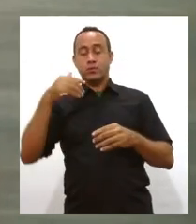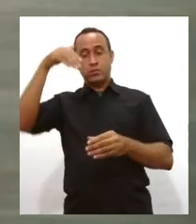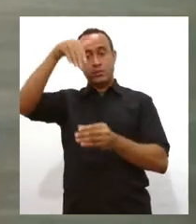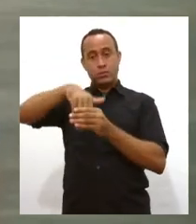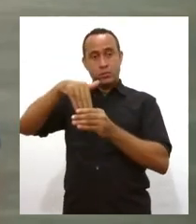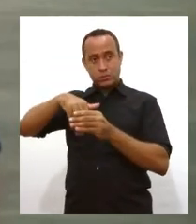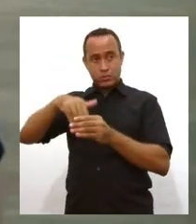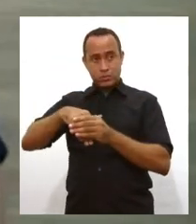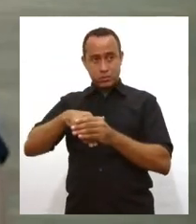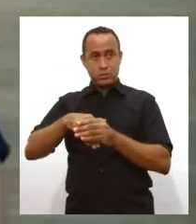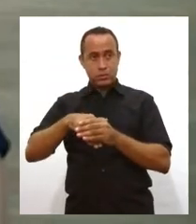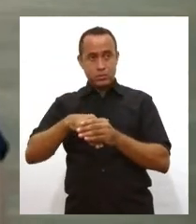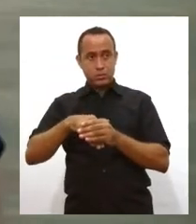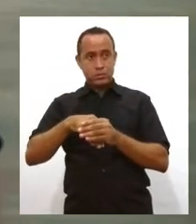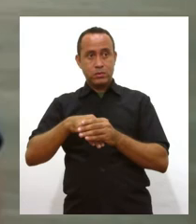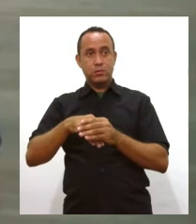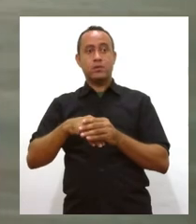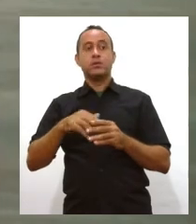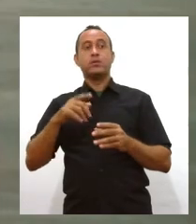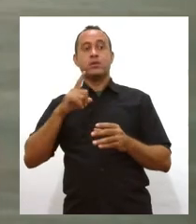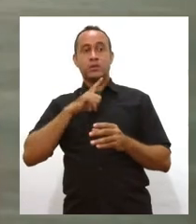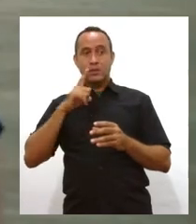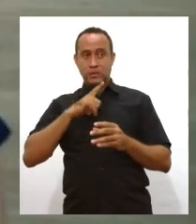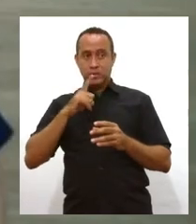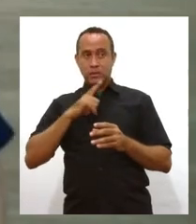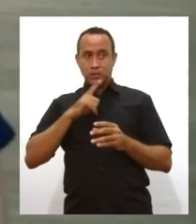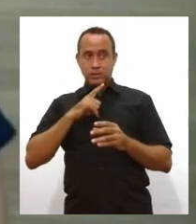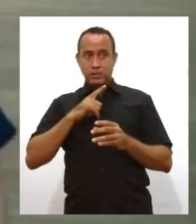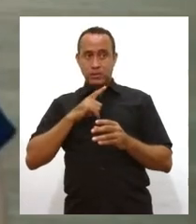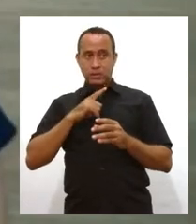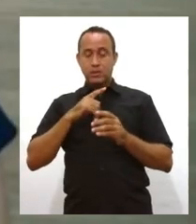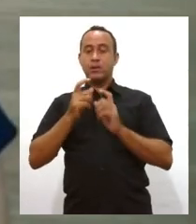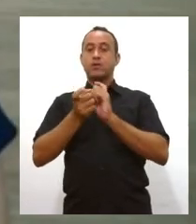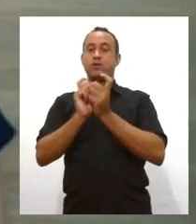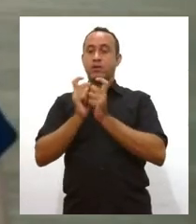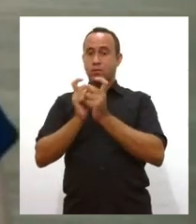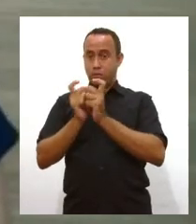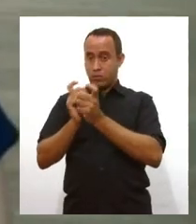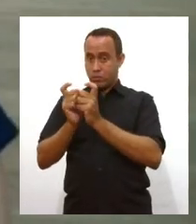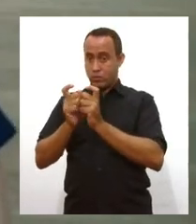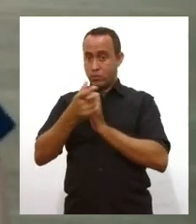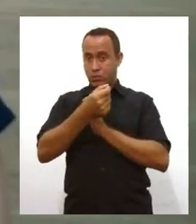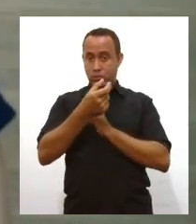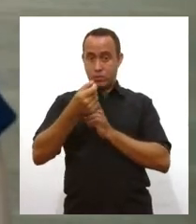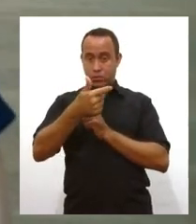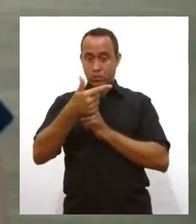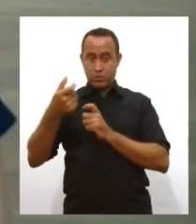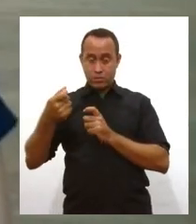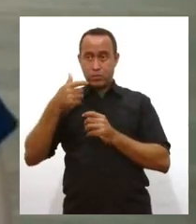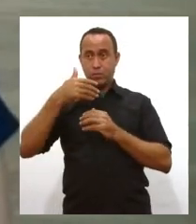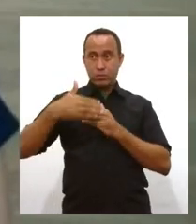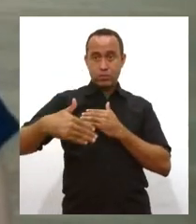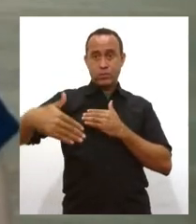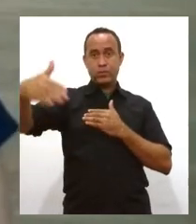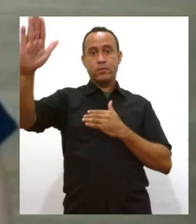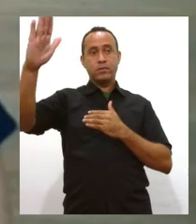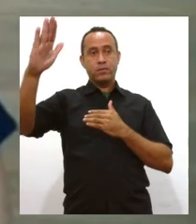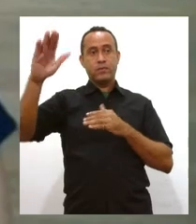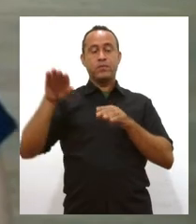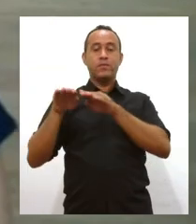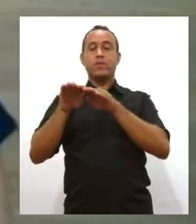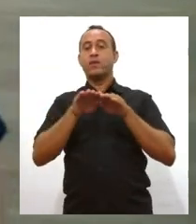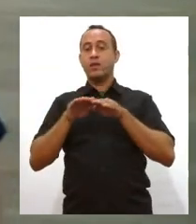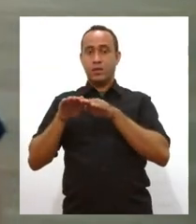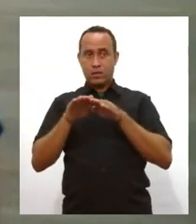determinou que tal partilha só teria início a partir do pleito de 2022. Então, será dividido igualmente já a